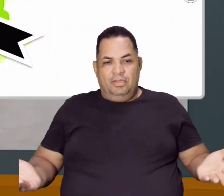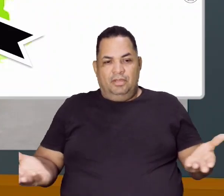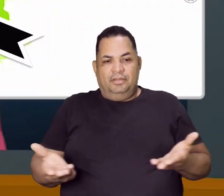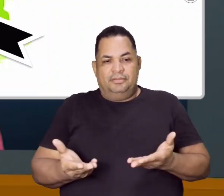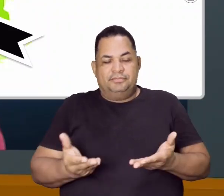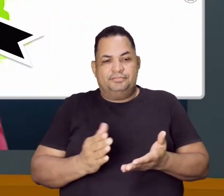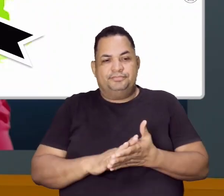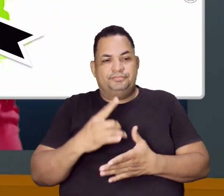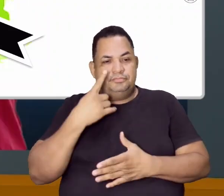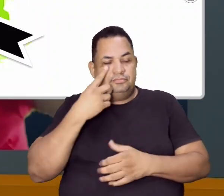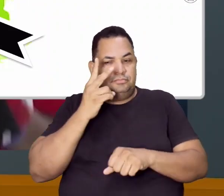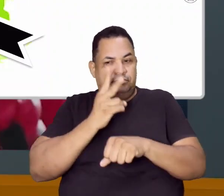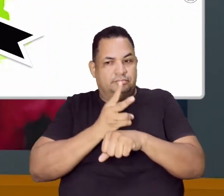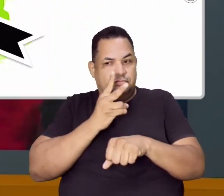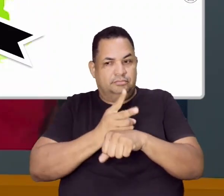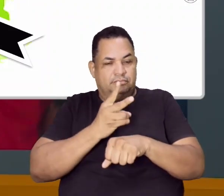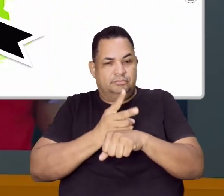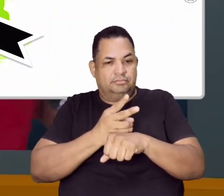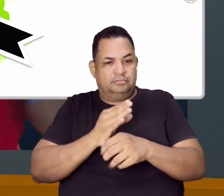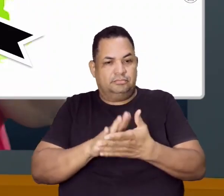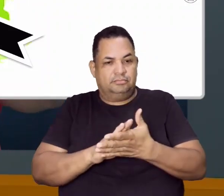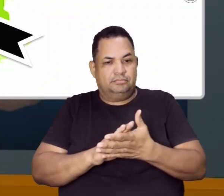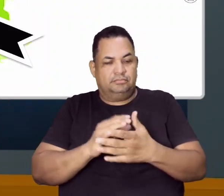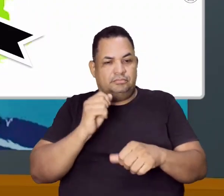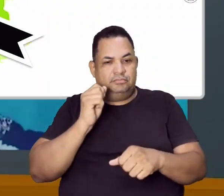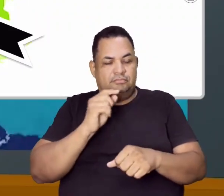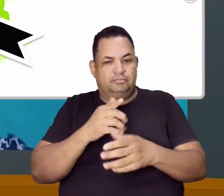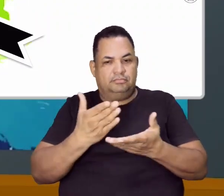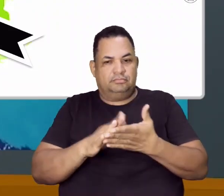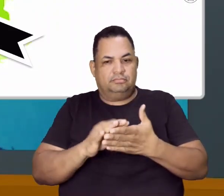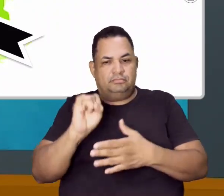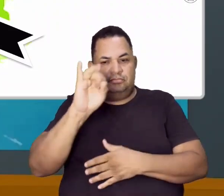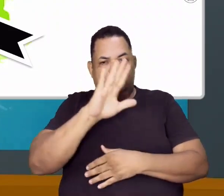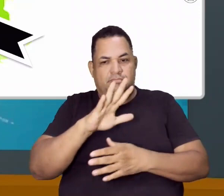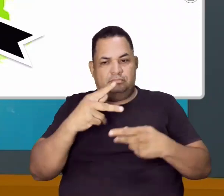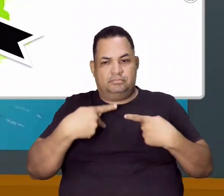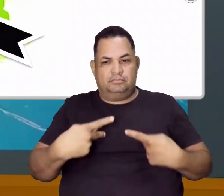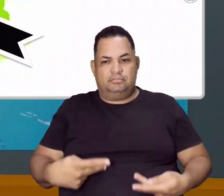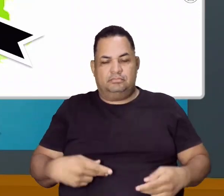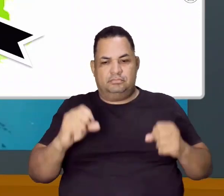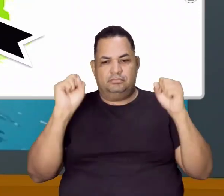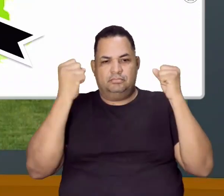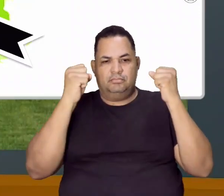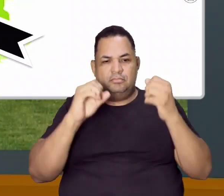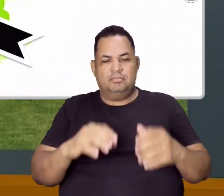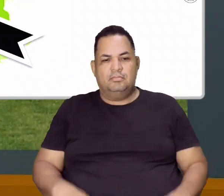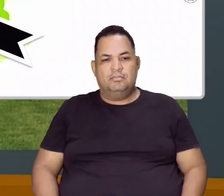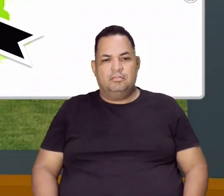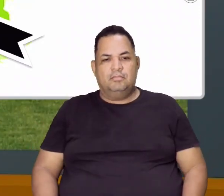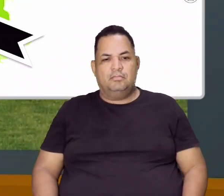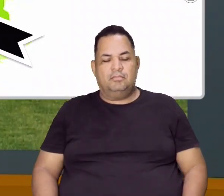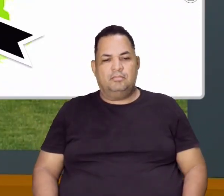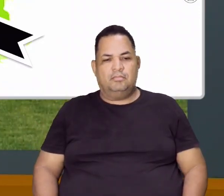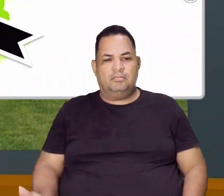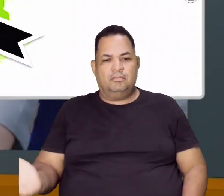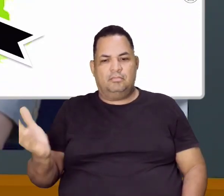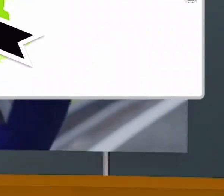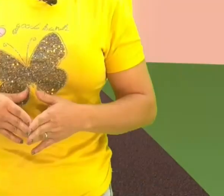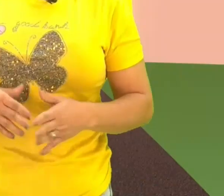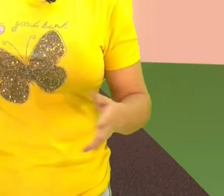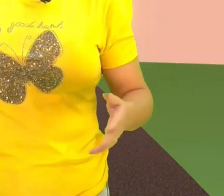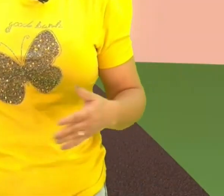você pra assistir comigo essa externa aqui sobre a imagem corporal e atividade física. Então, bora assistir comigo.